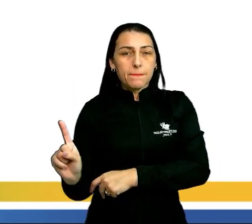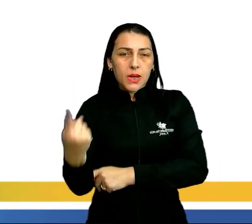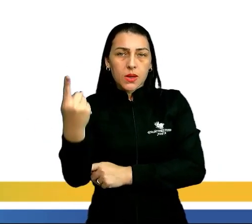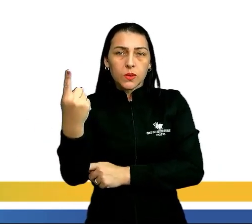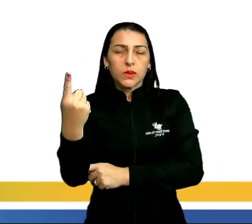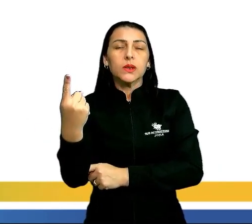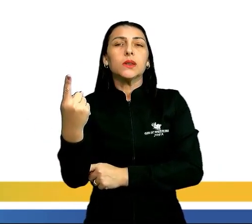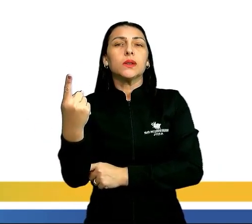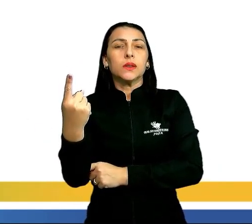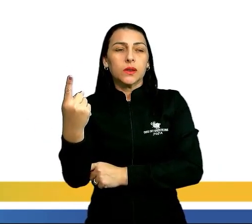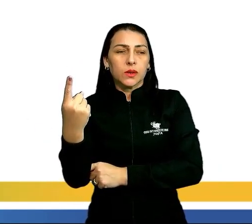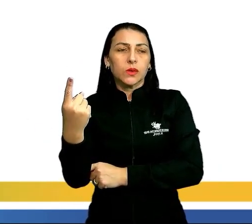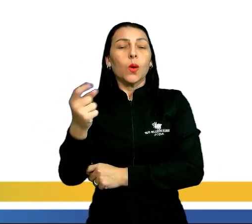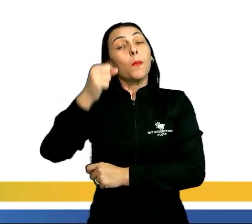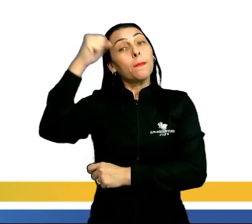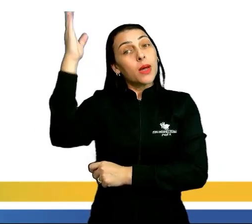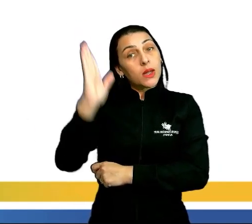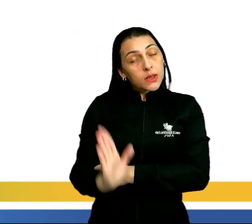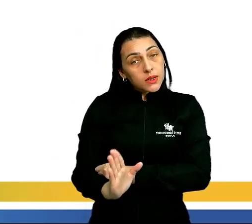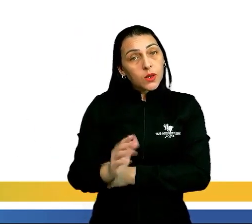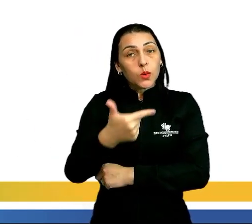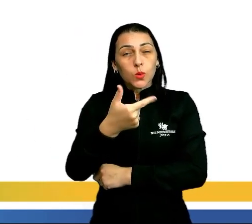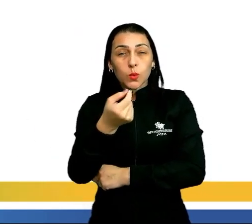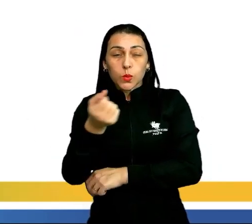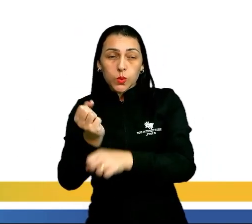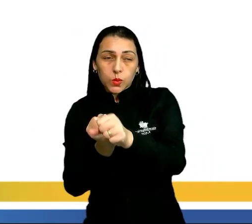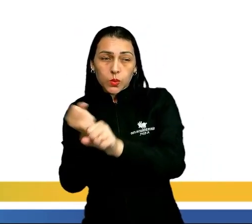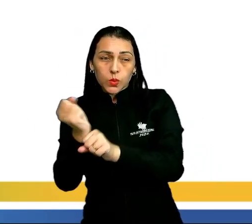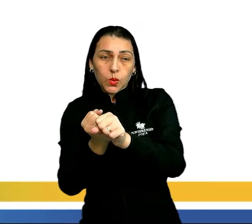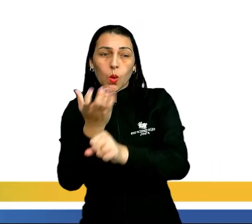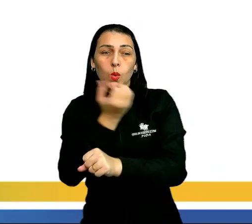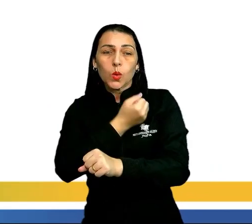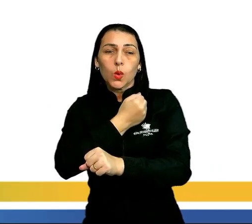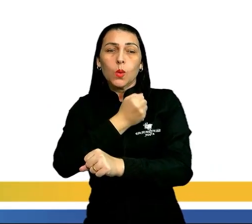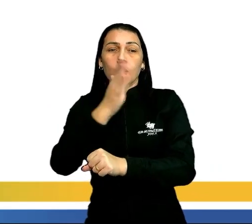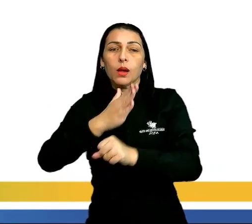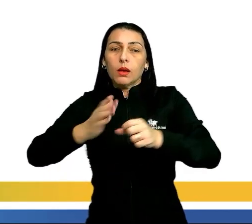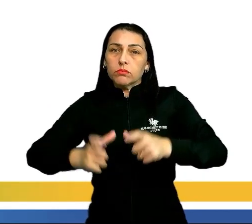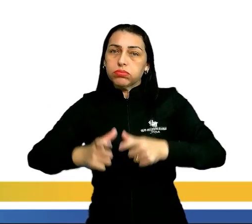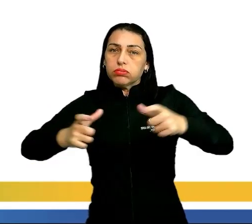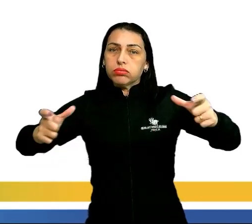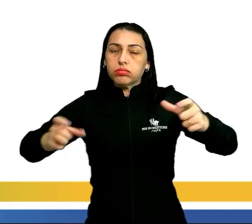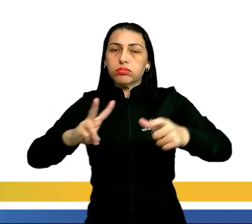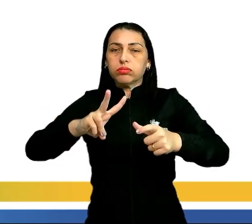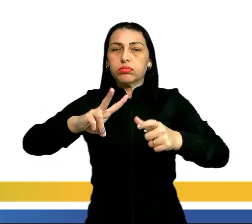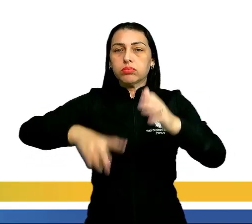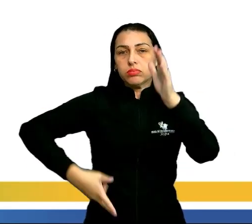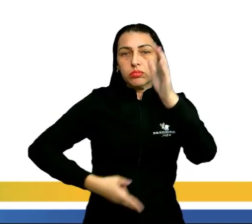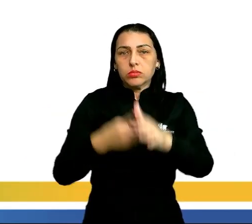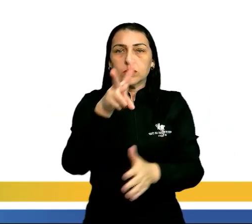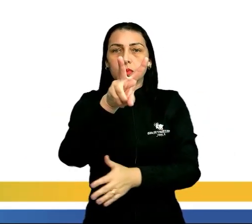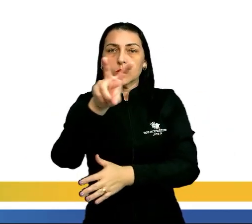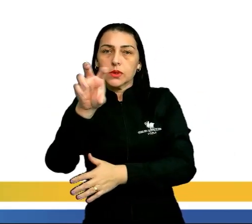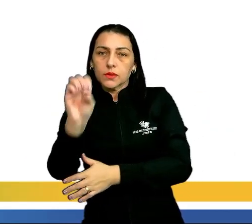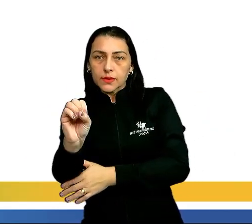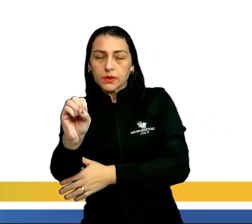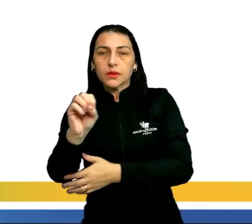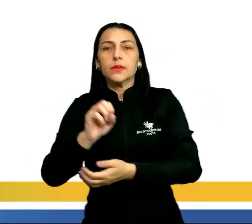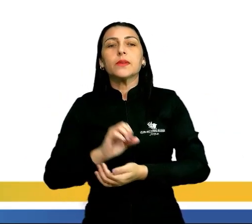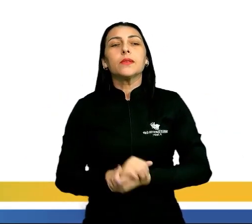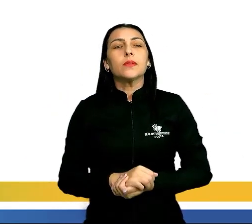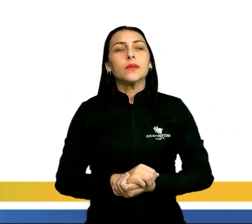Ou seja, o caso do Brasil, em 200 anos, o número de brasileiros aumentou 50 vezes.